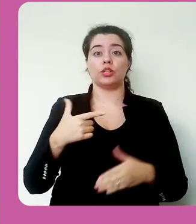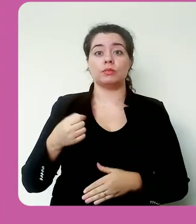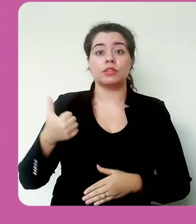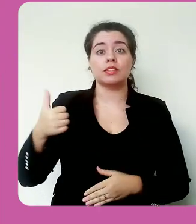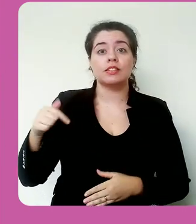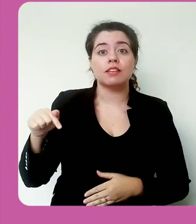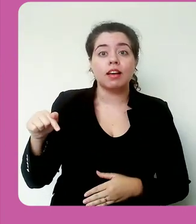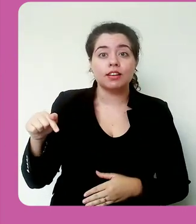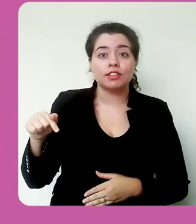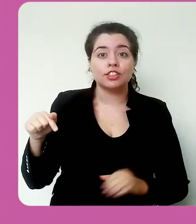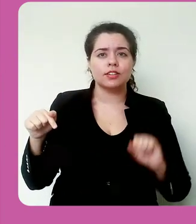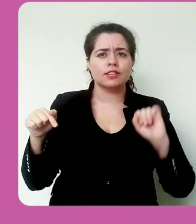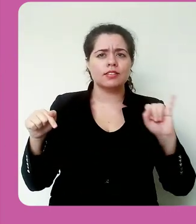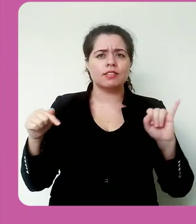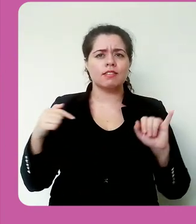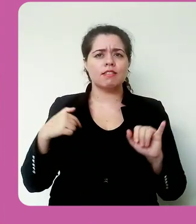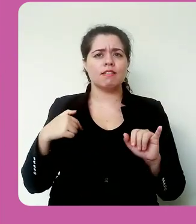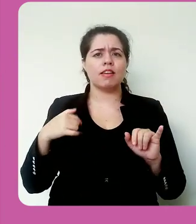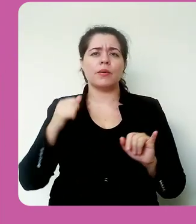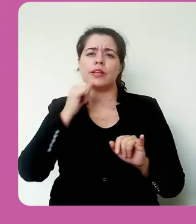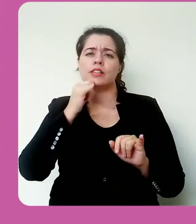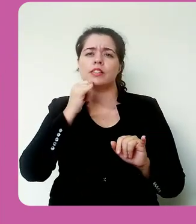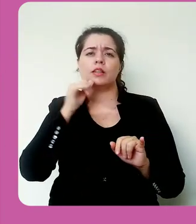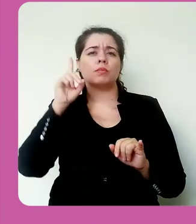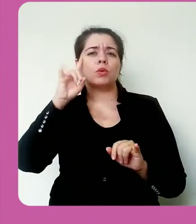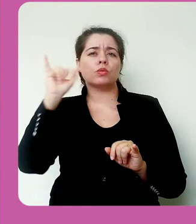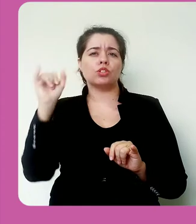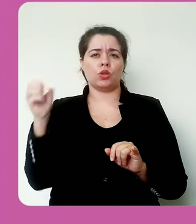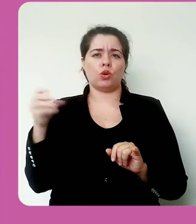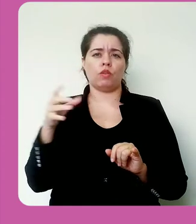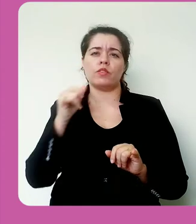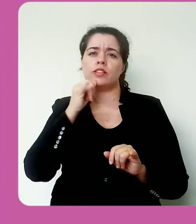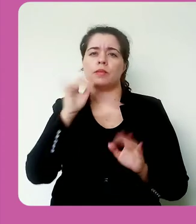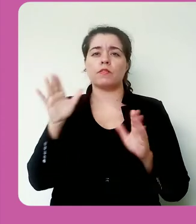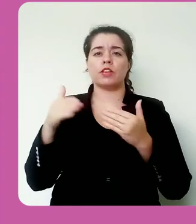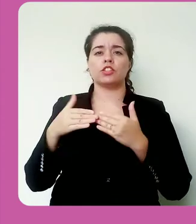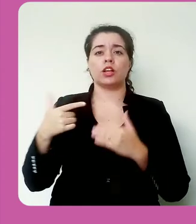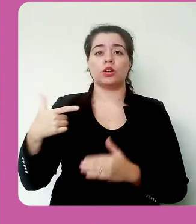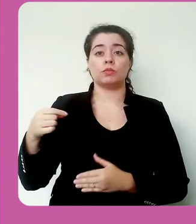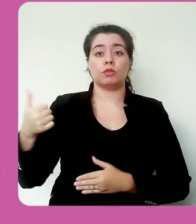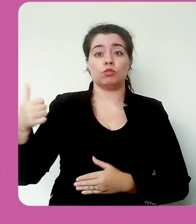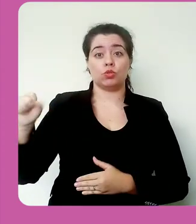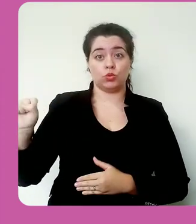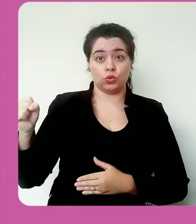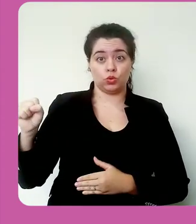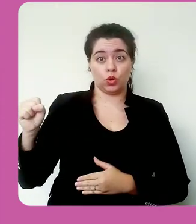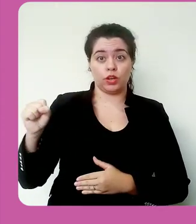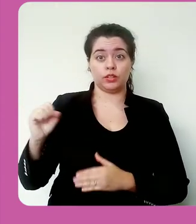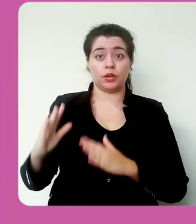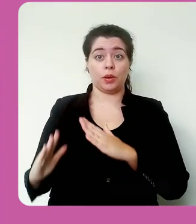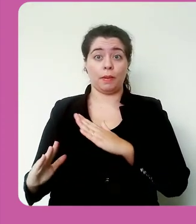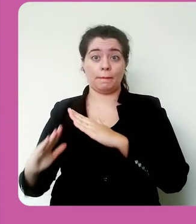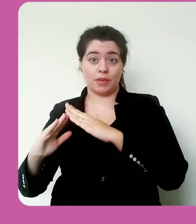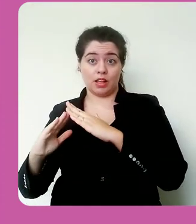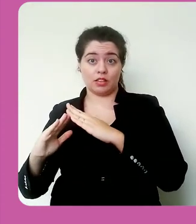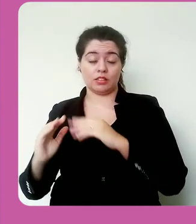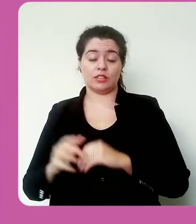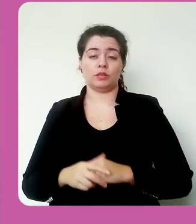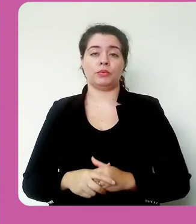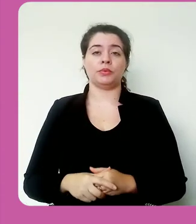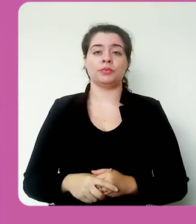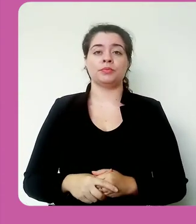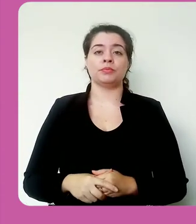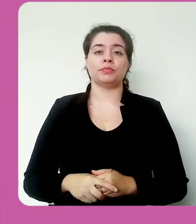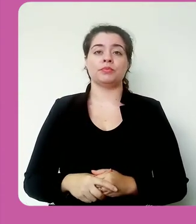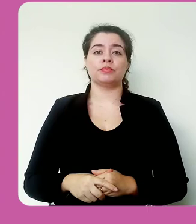Se eu botar aqui, ó, para fechar em 2018, que é a data limite, que um pouquinho diferente, né,